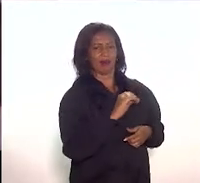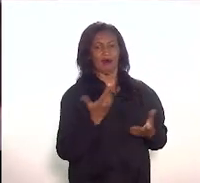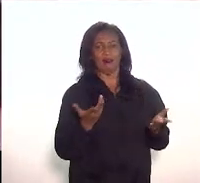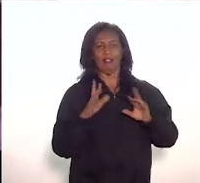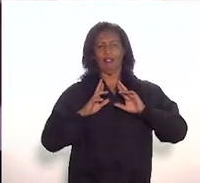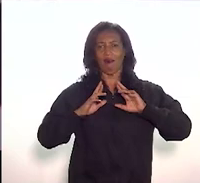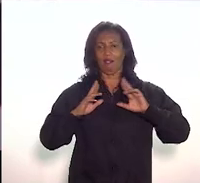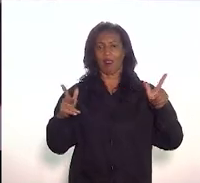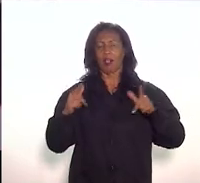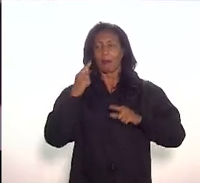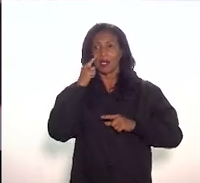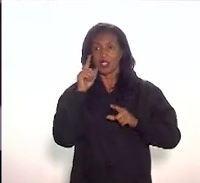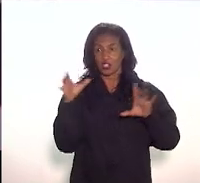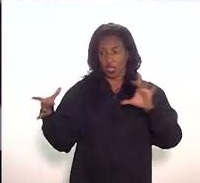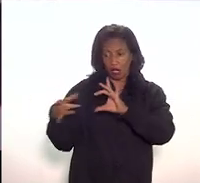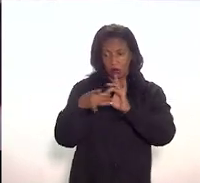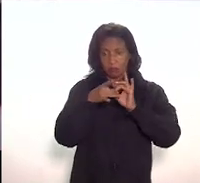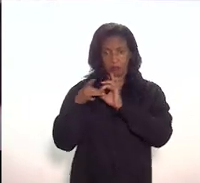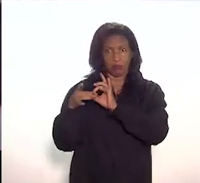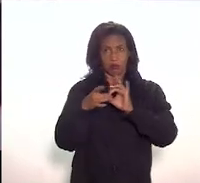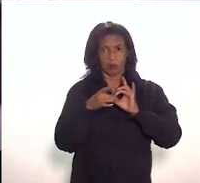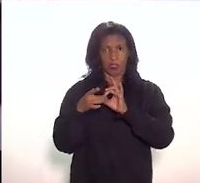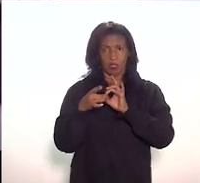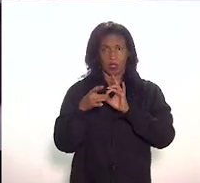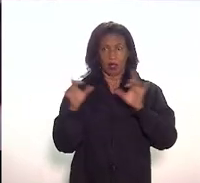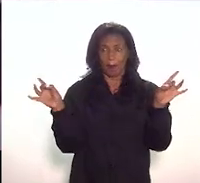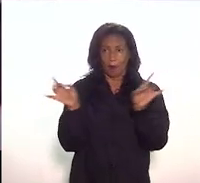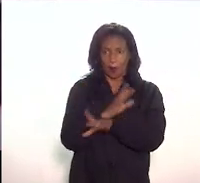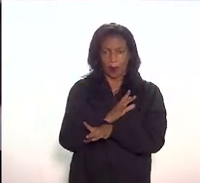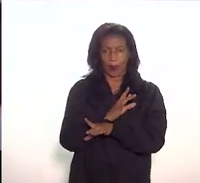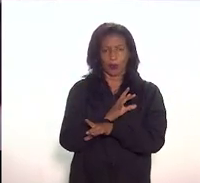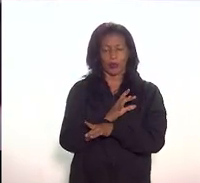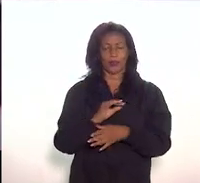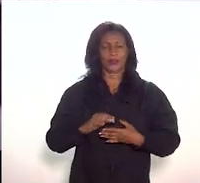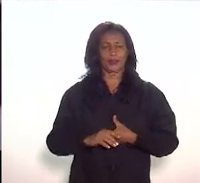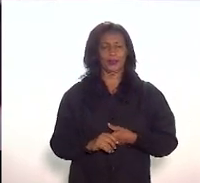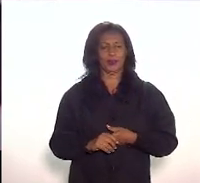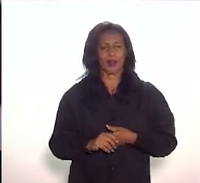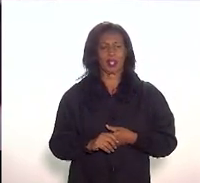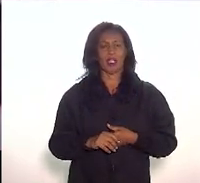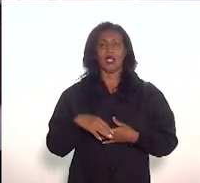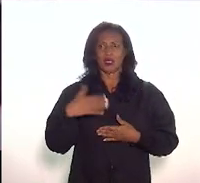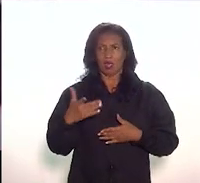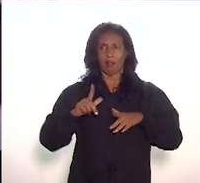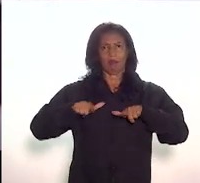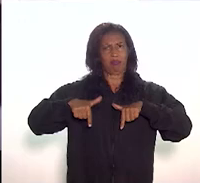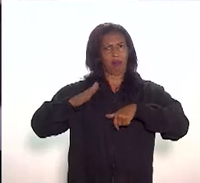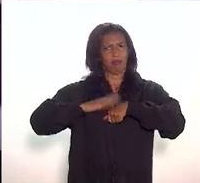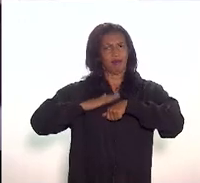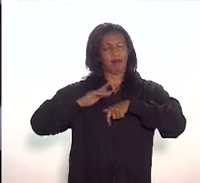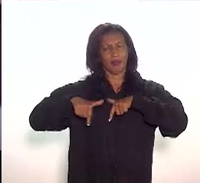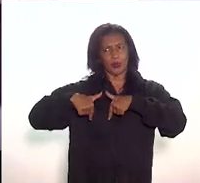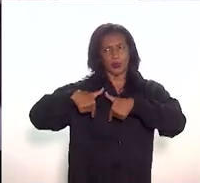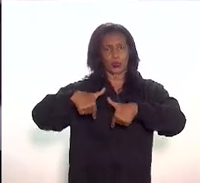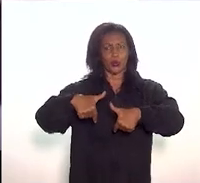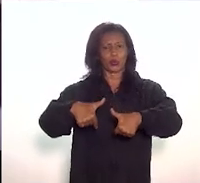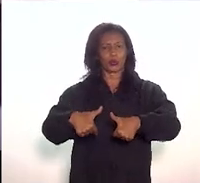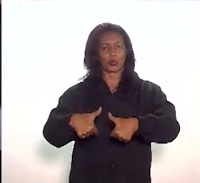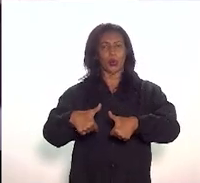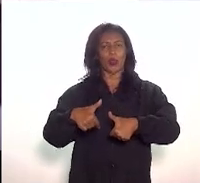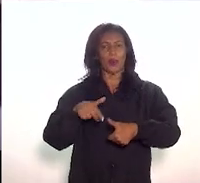queremos fazer a construção coletiva, exatamente para colocar em prática isso que será